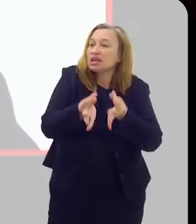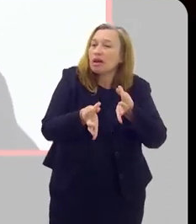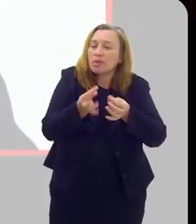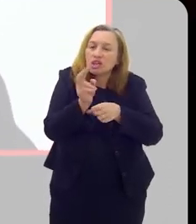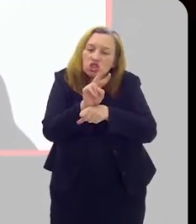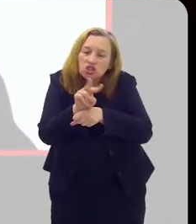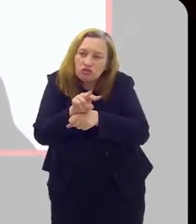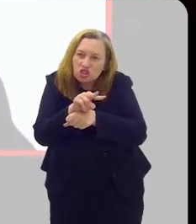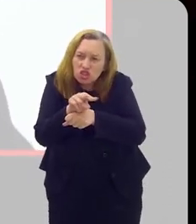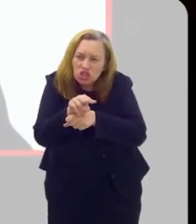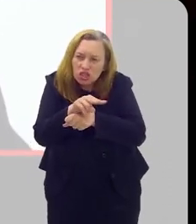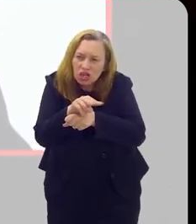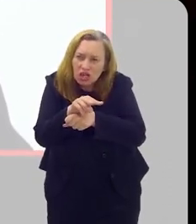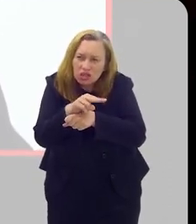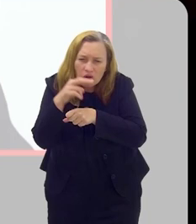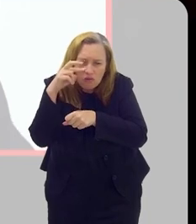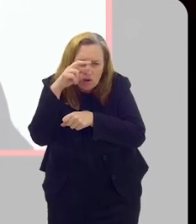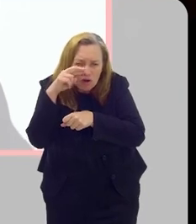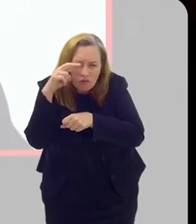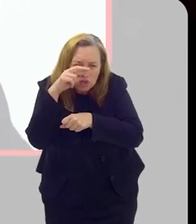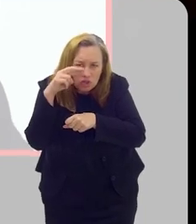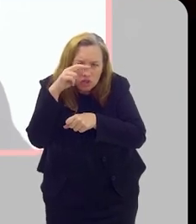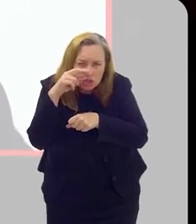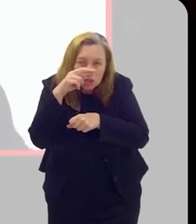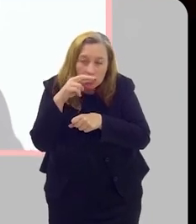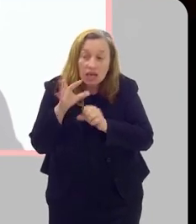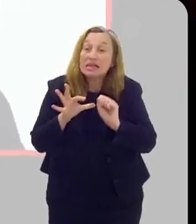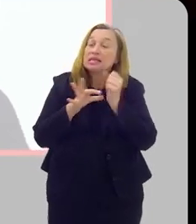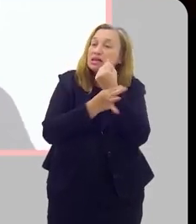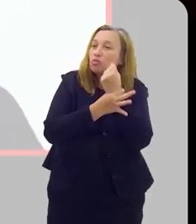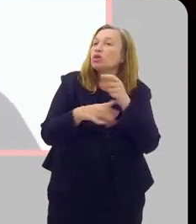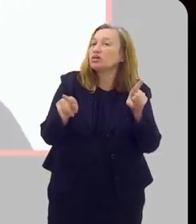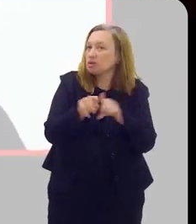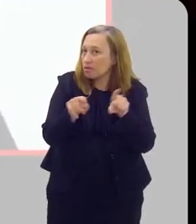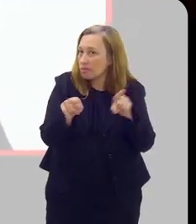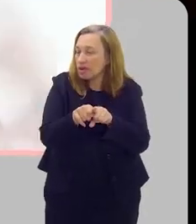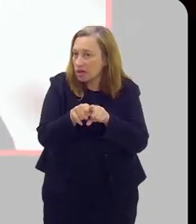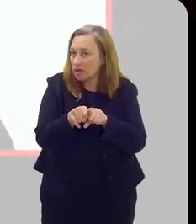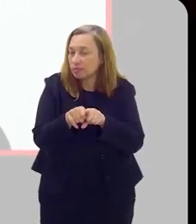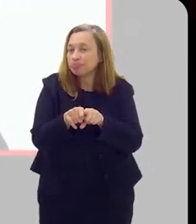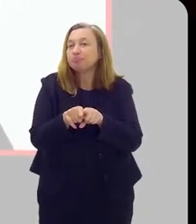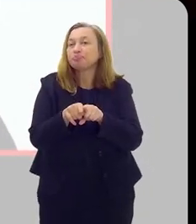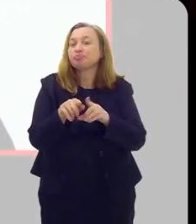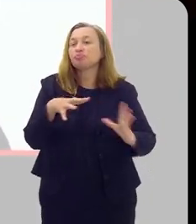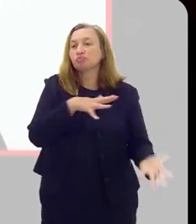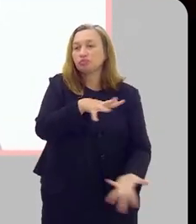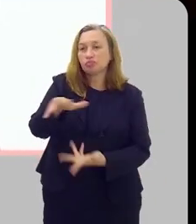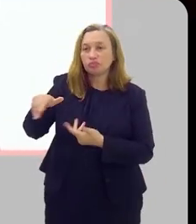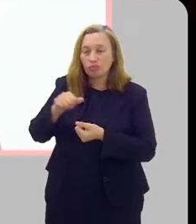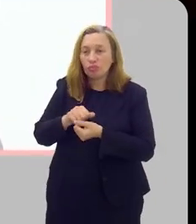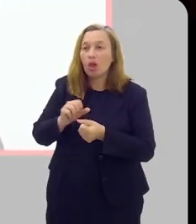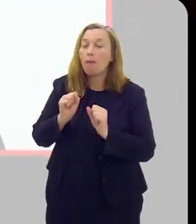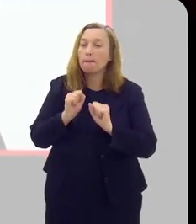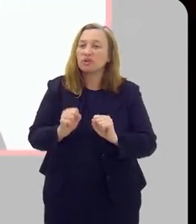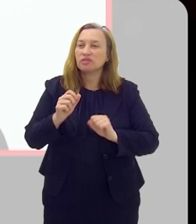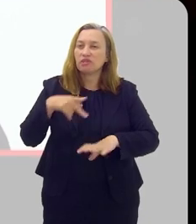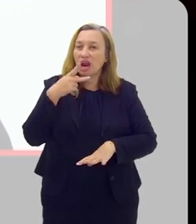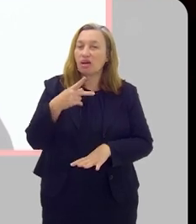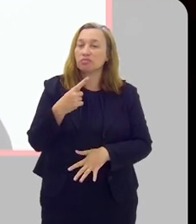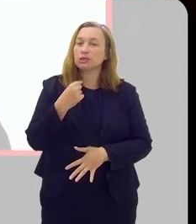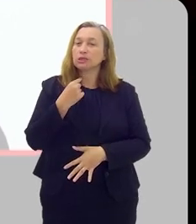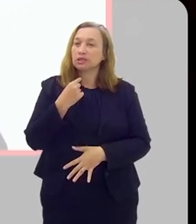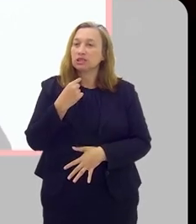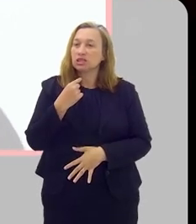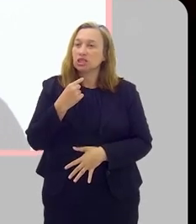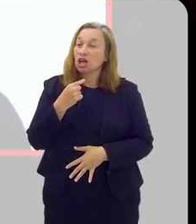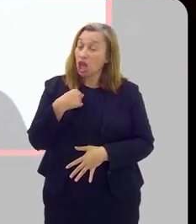gente chama de vigilância ativa, que também é muito segura, já consolidada no mundo inteiro, que a gente pode falar